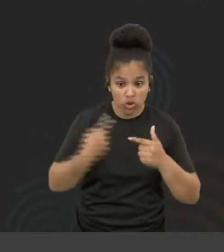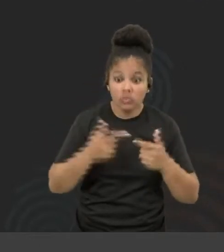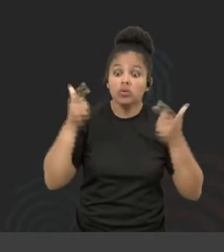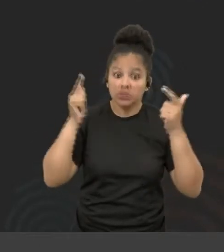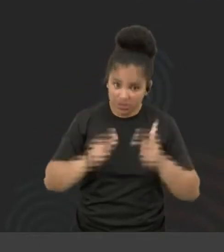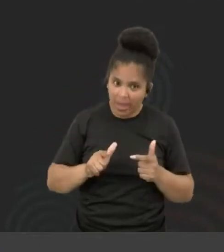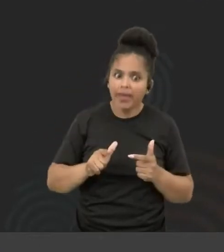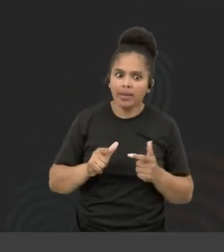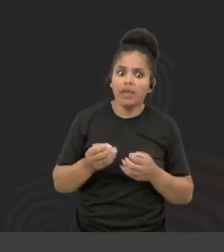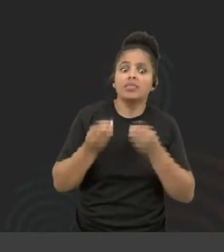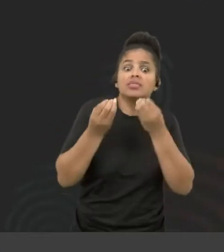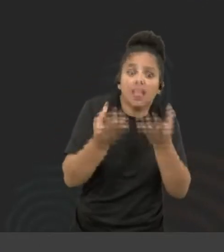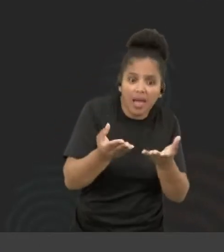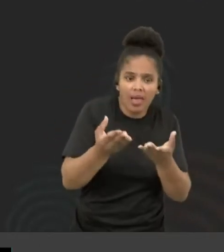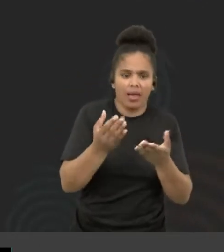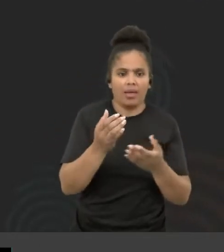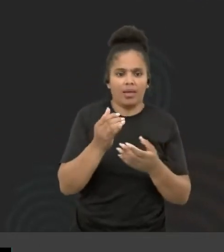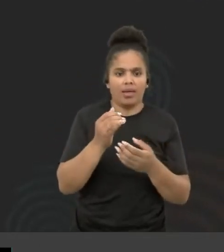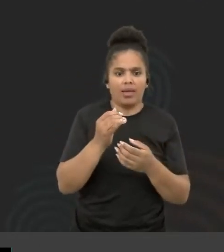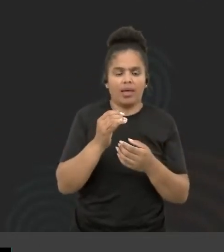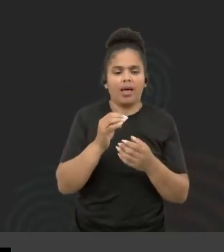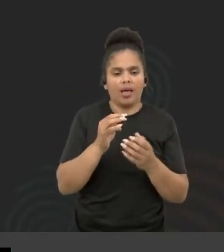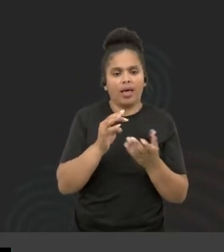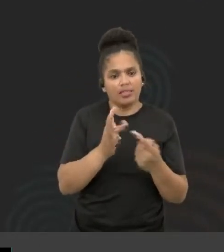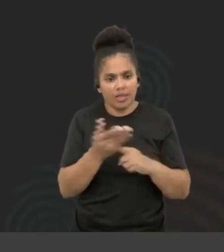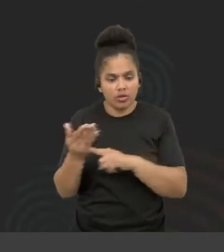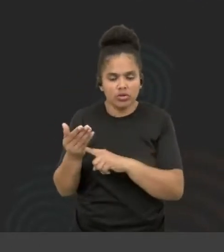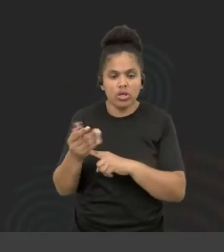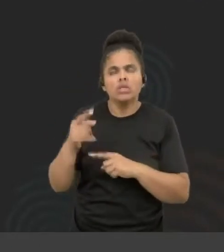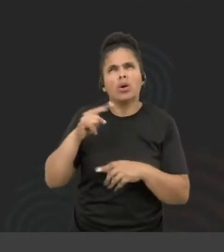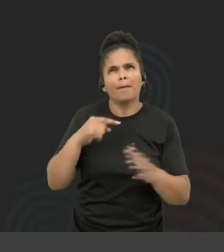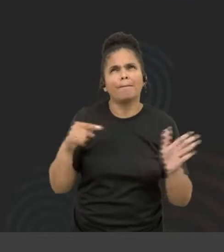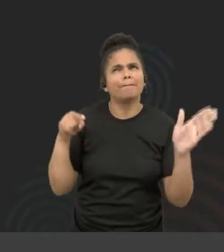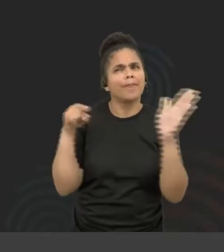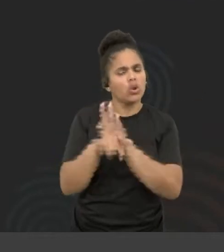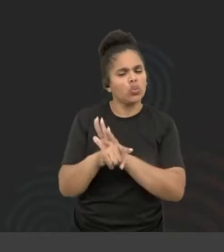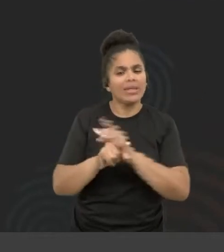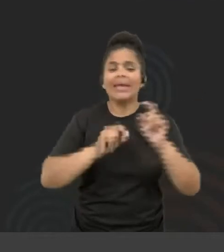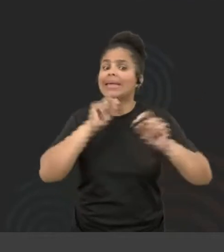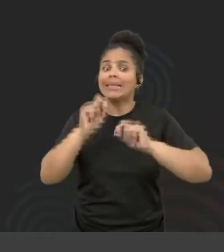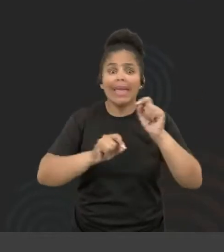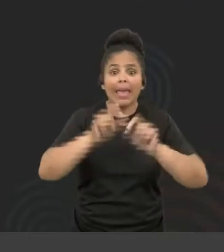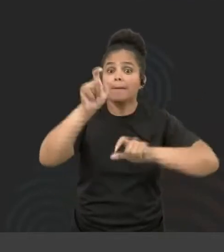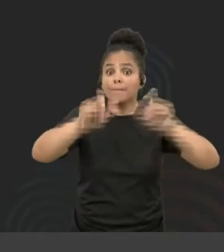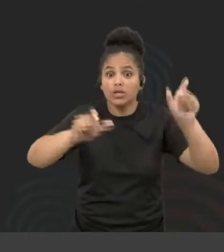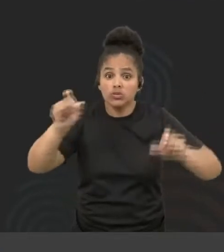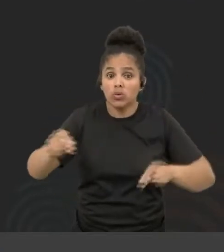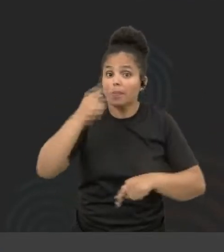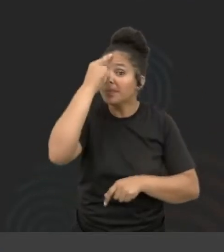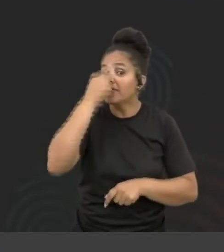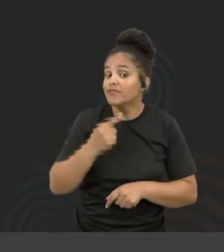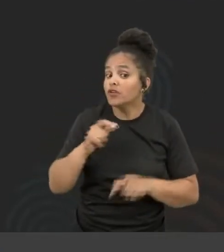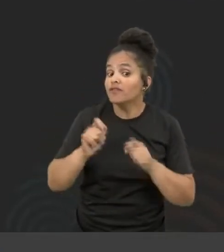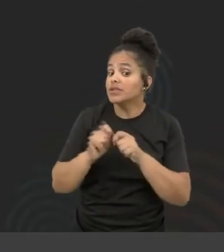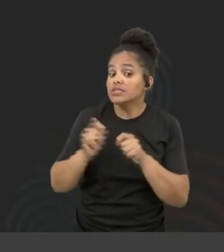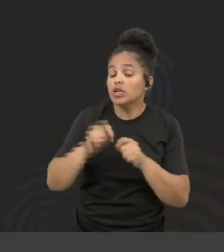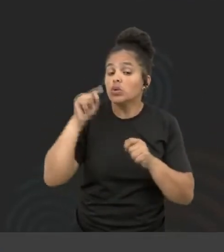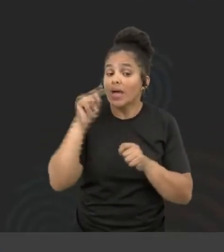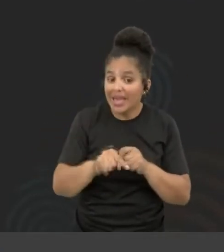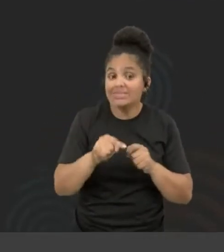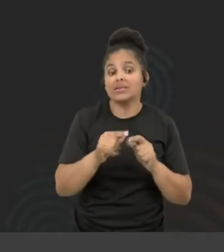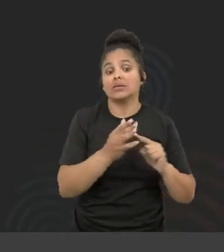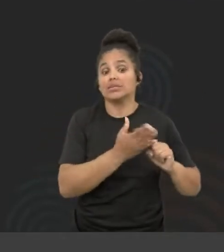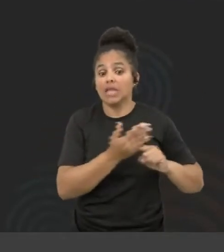pessoas, eu trago a outra pergunta que é quem que está escrevendo essas linhas de código, né? Tipo, quem são as pessoas? Porque a gente acaba